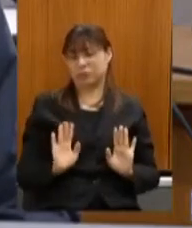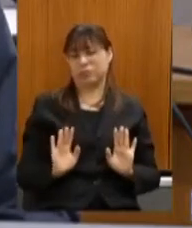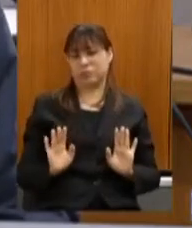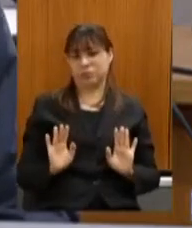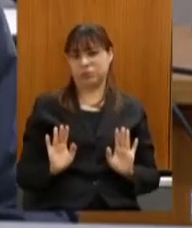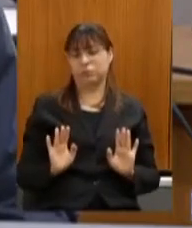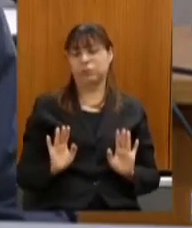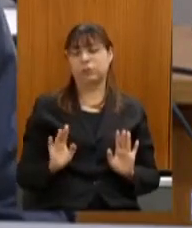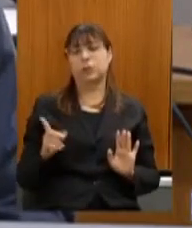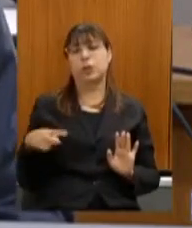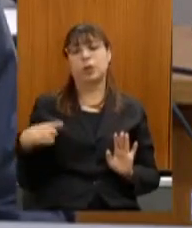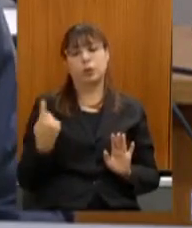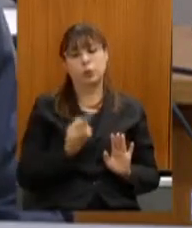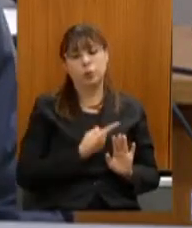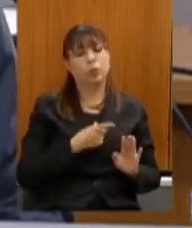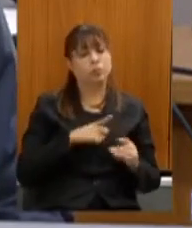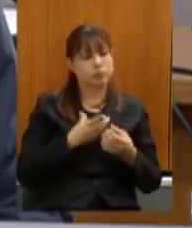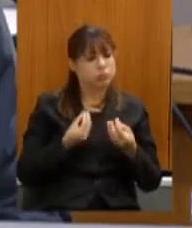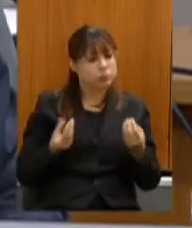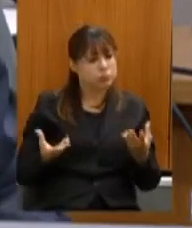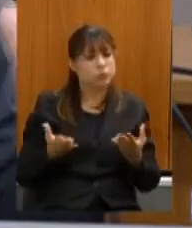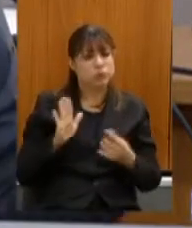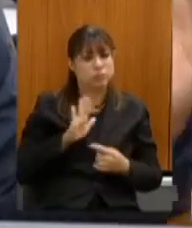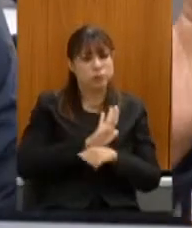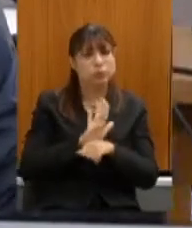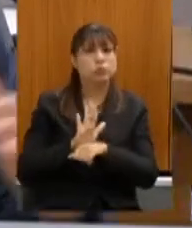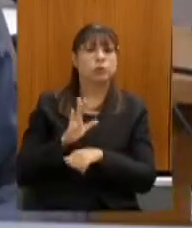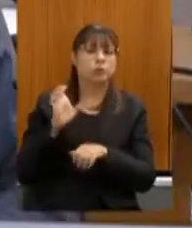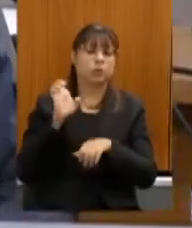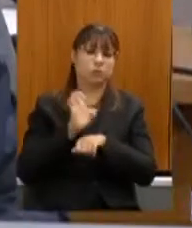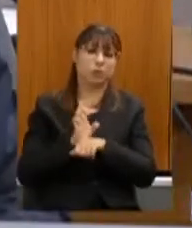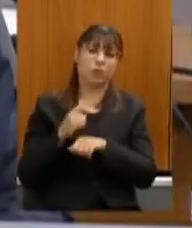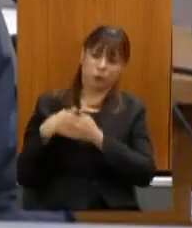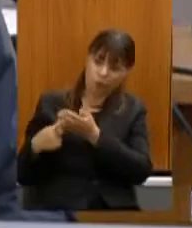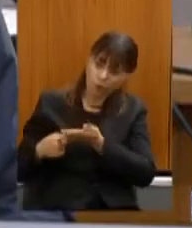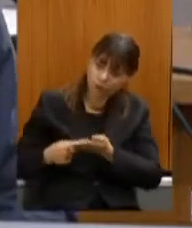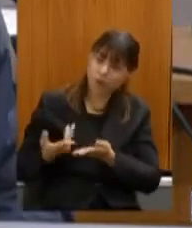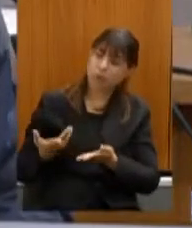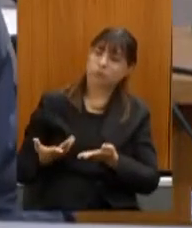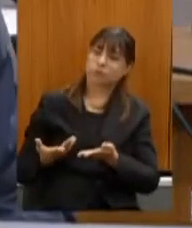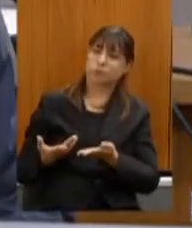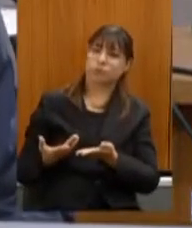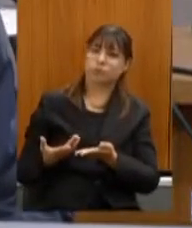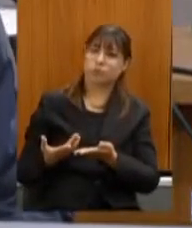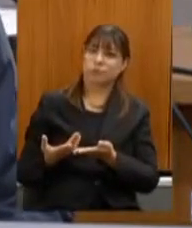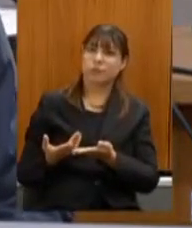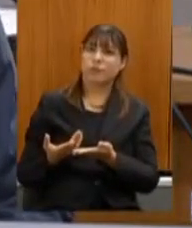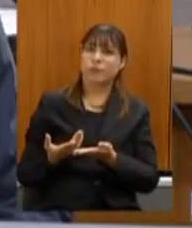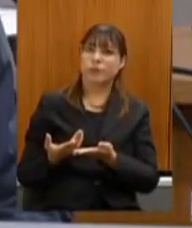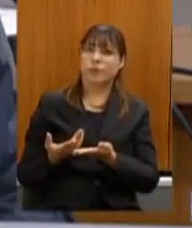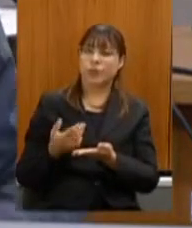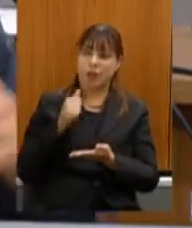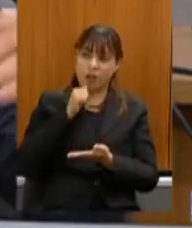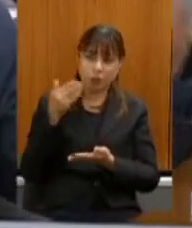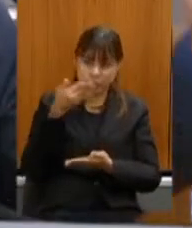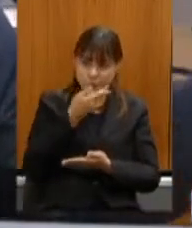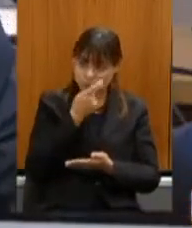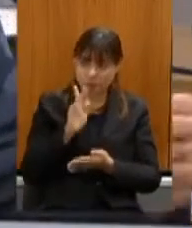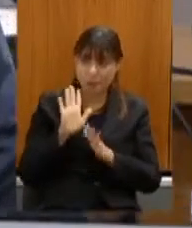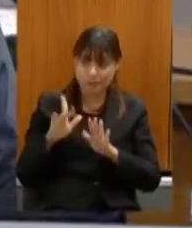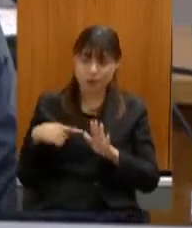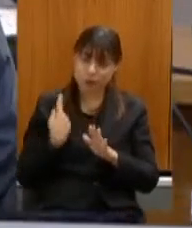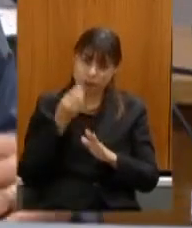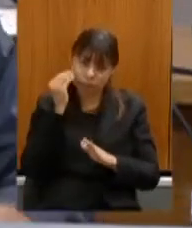então nós temos muito a oferecer a esse Estado e fica aqui o convite enquanto não for possível a visita lá que nós possamos